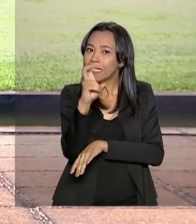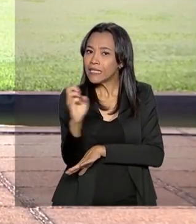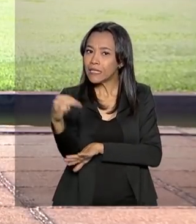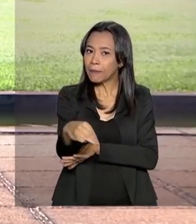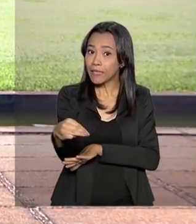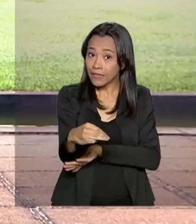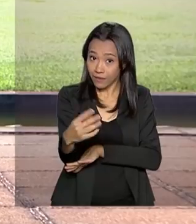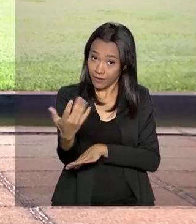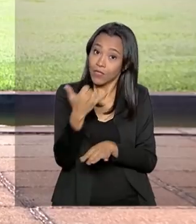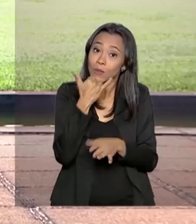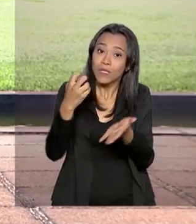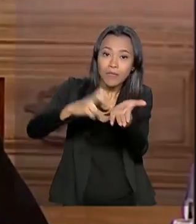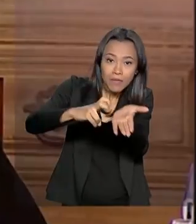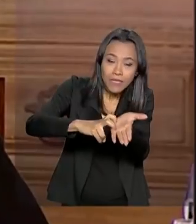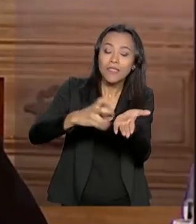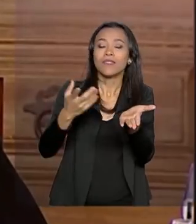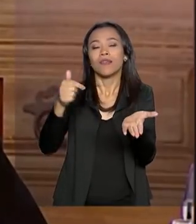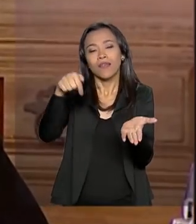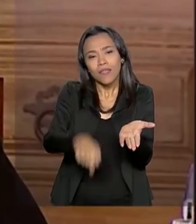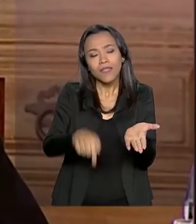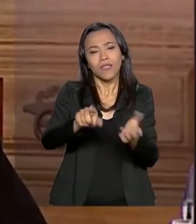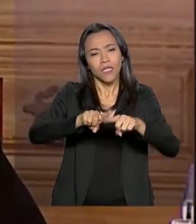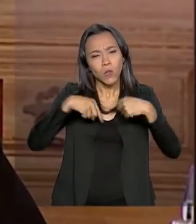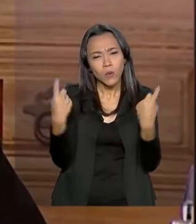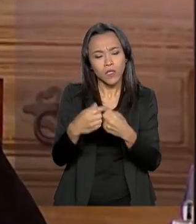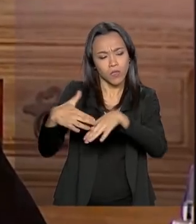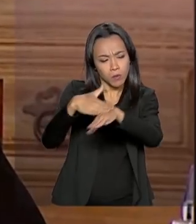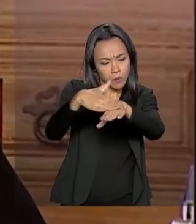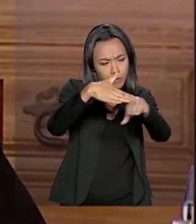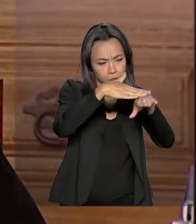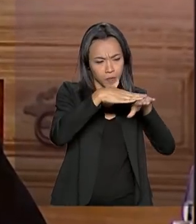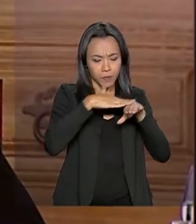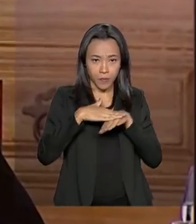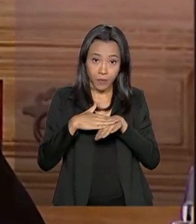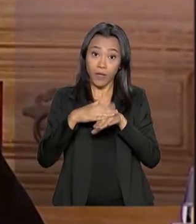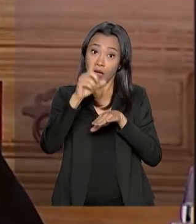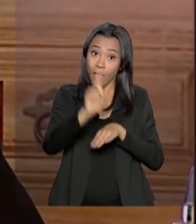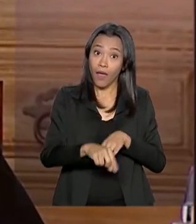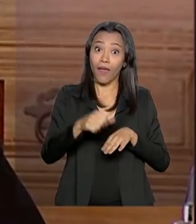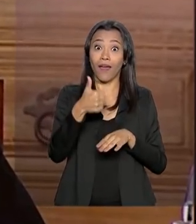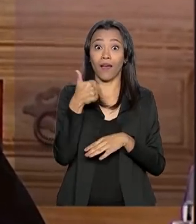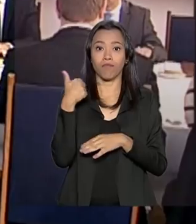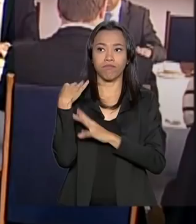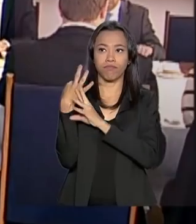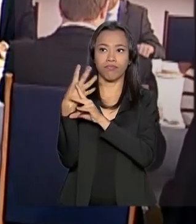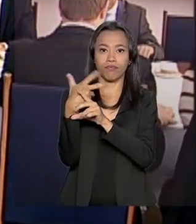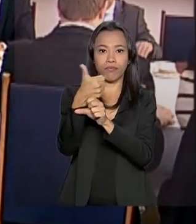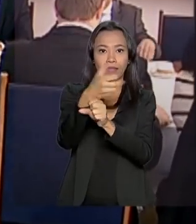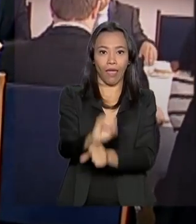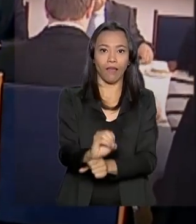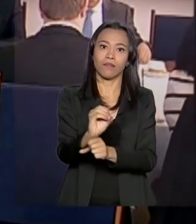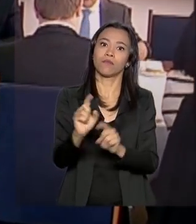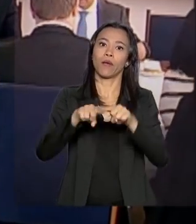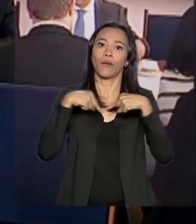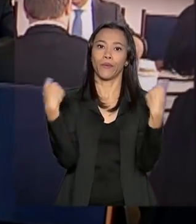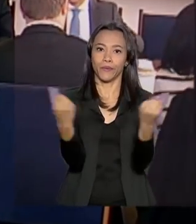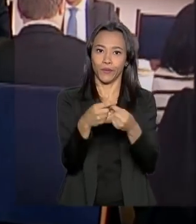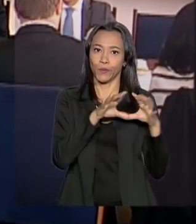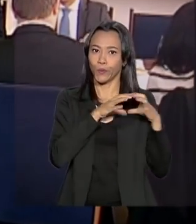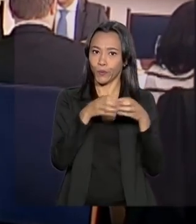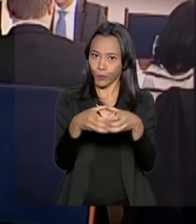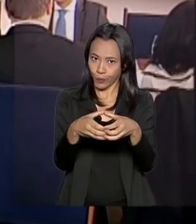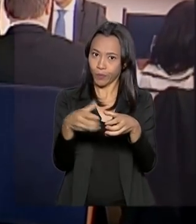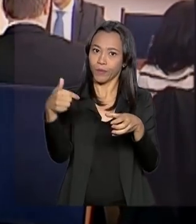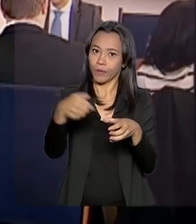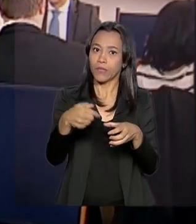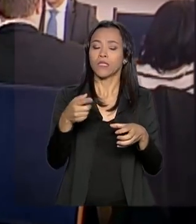com os ministros de Estado no Conselho de Governo. Essa é a décima reunião do grupo. Desde o início do